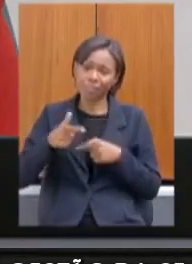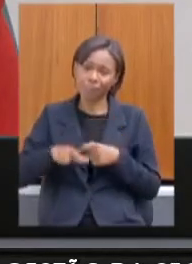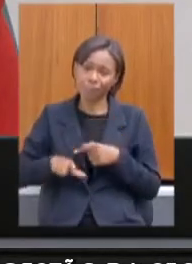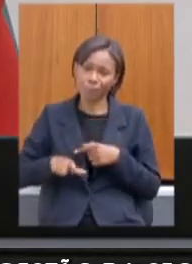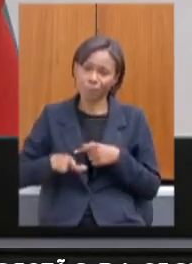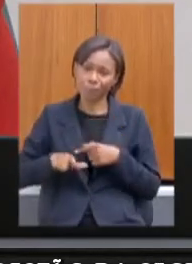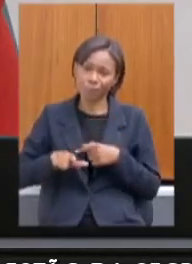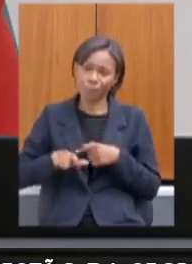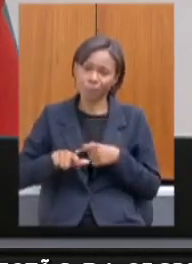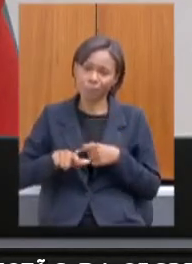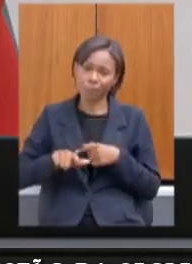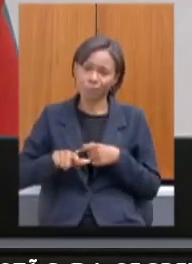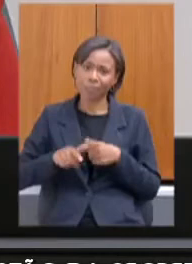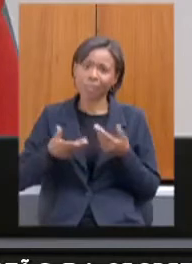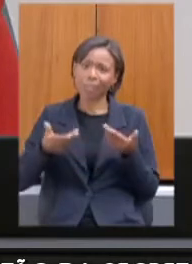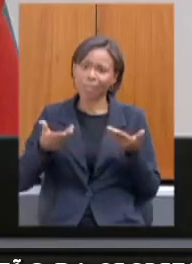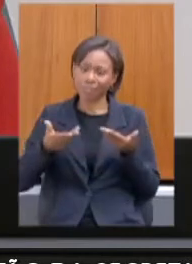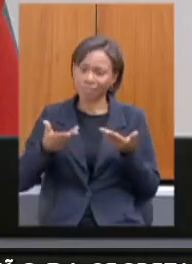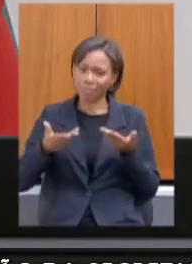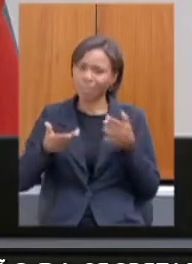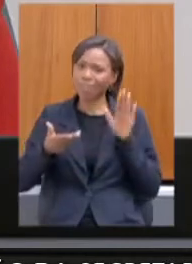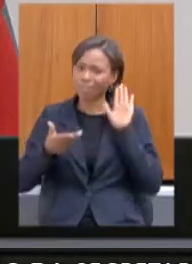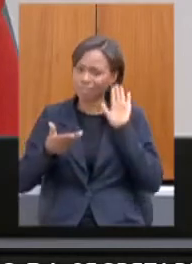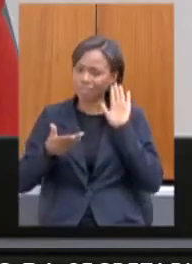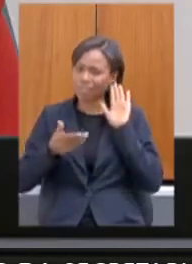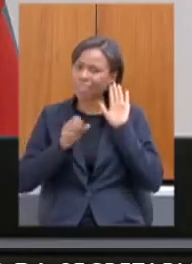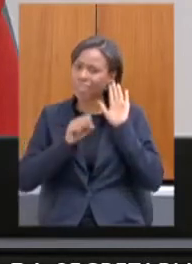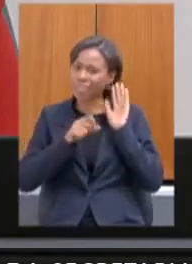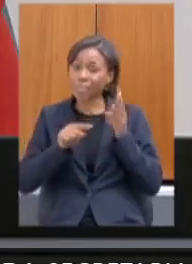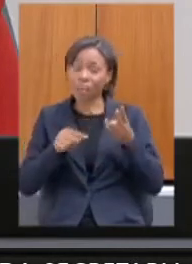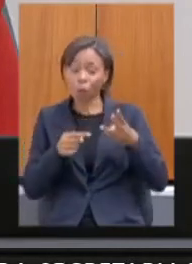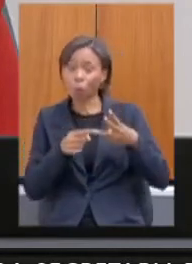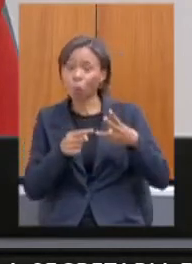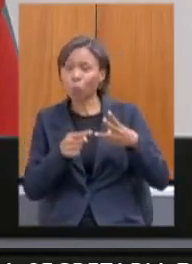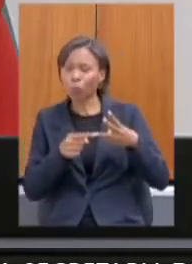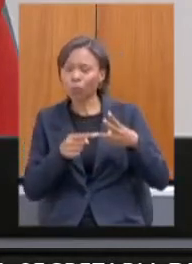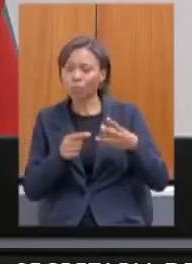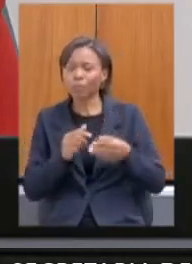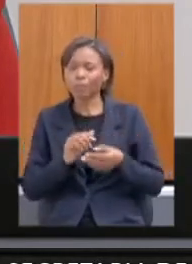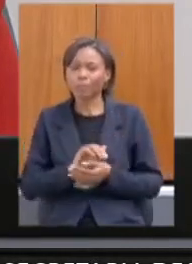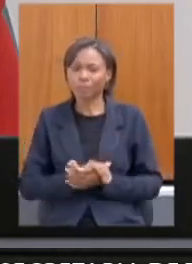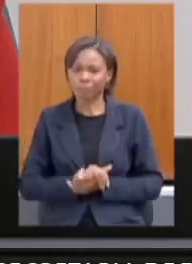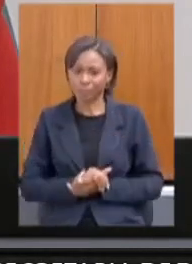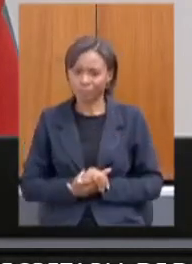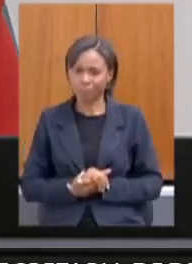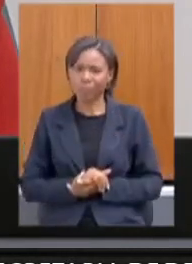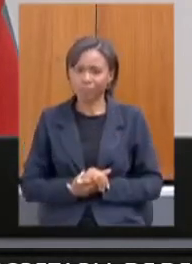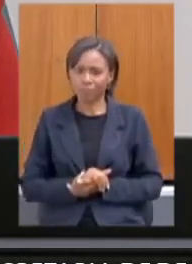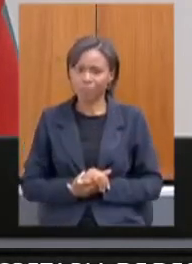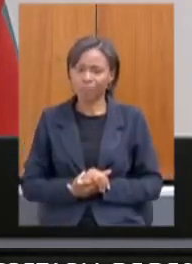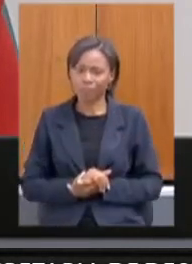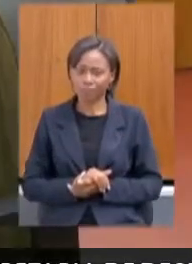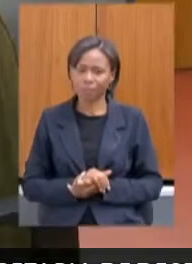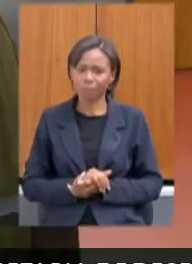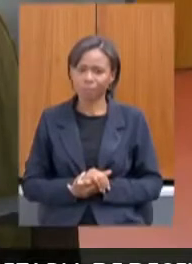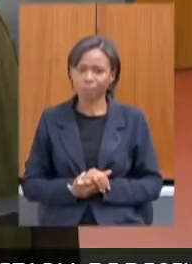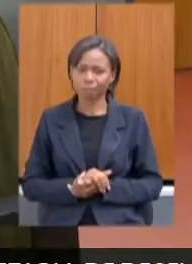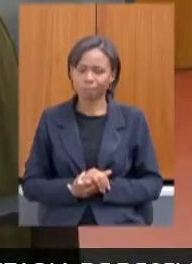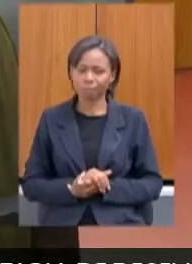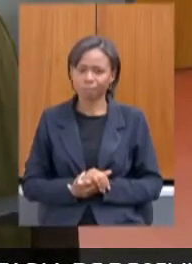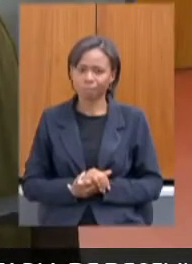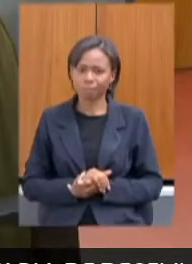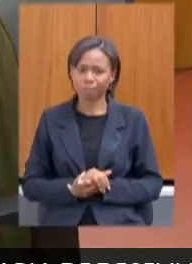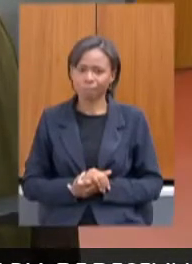Talvez, Presidenta. Isso, agora sim. Vai na última questão aí. além das iniciativas